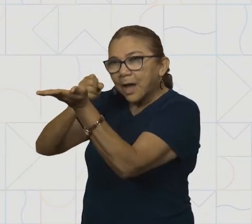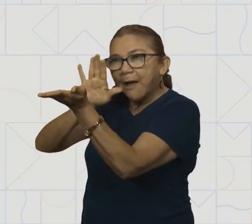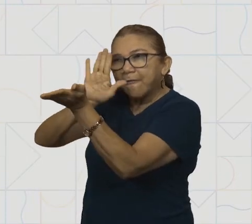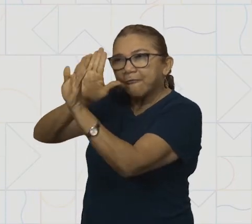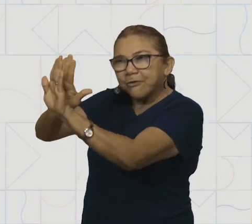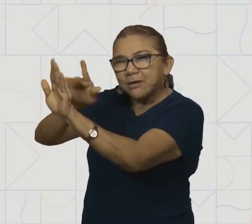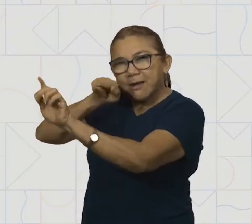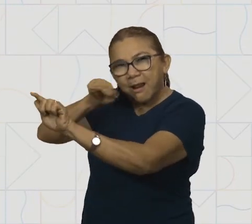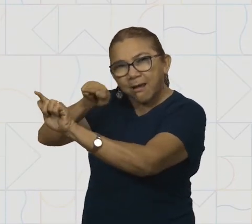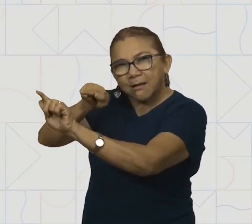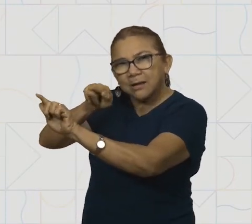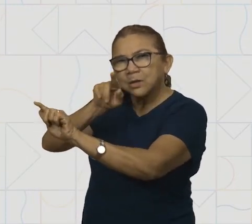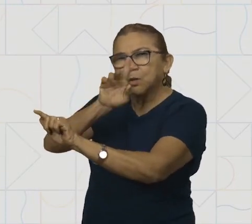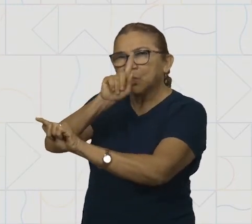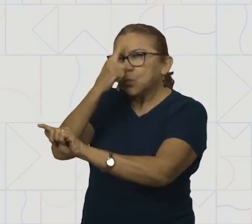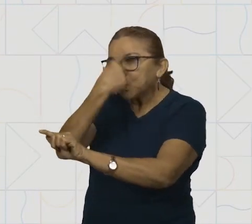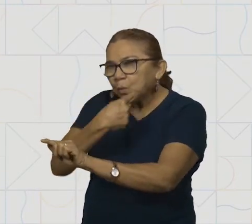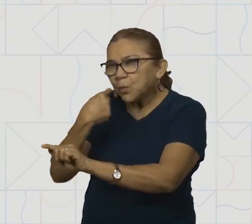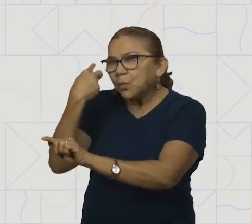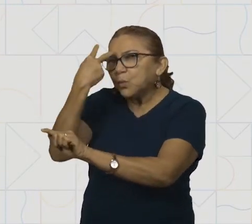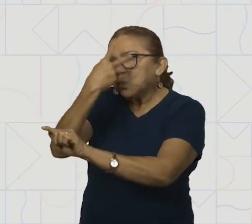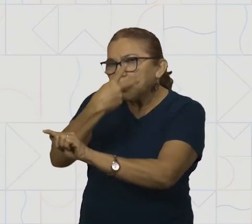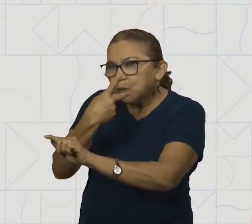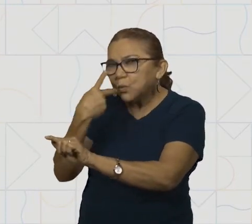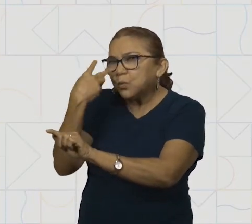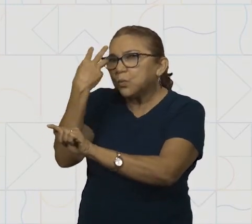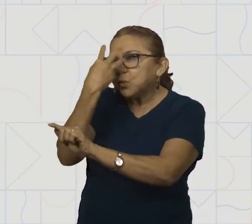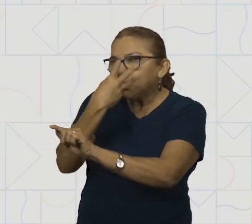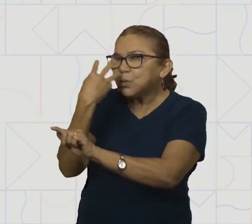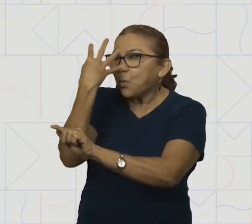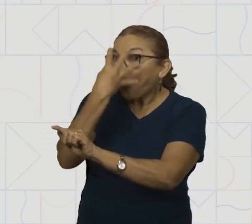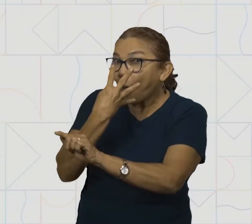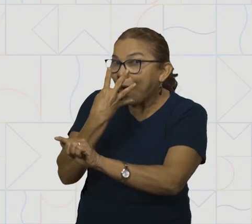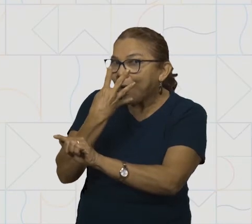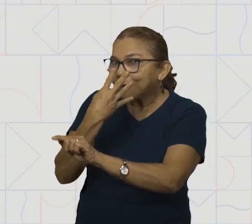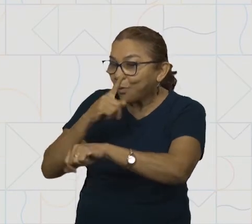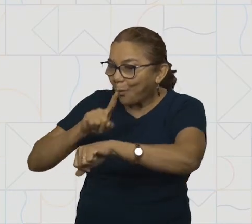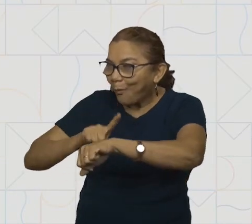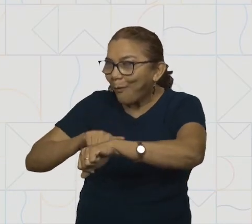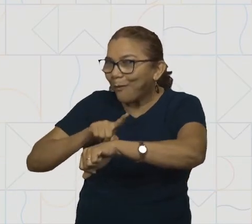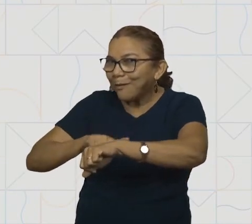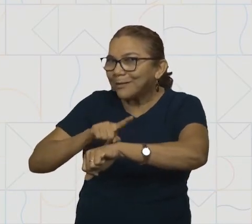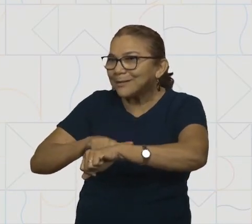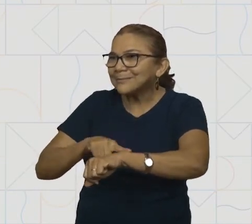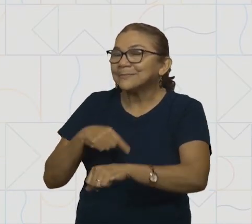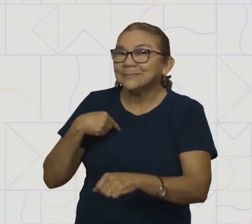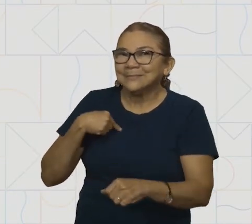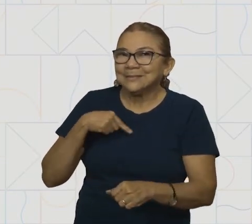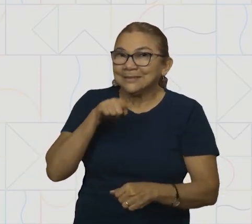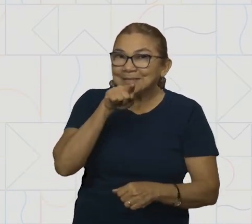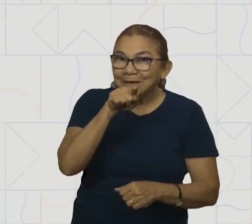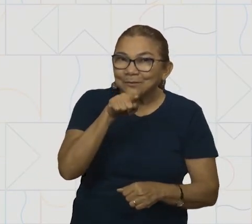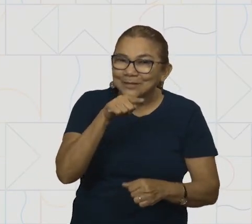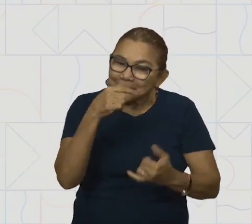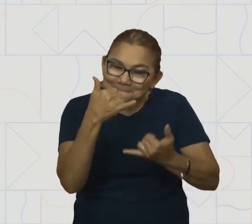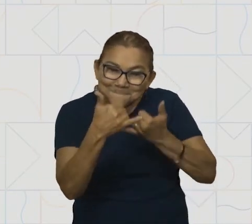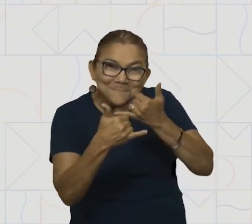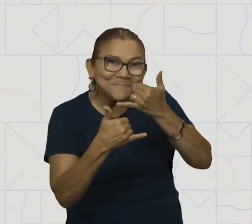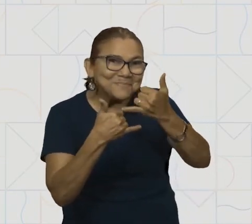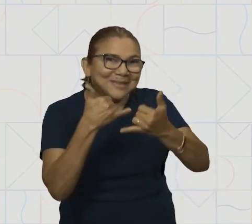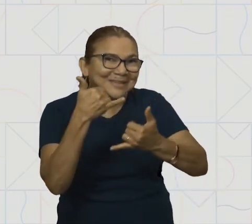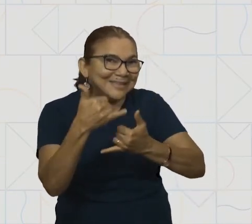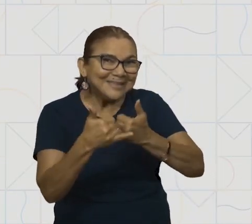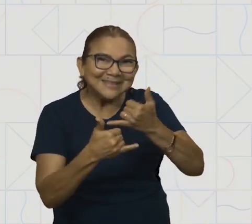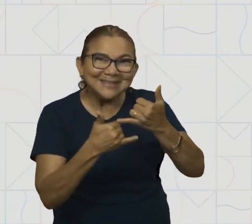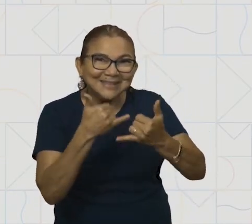Não esqueça de girar para misturar o açúcar, crianças. Não esqueçam. Brinque enquanto espera ficar